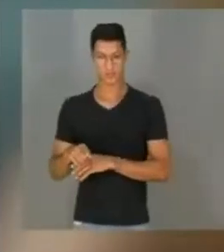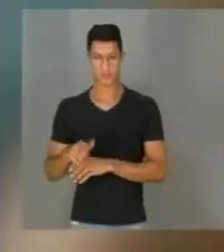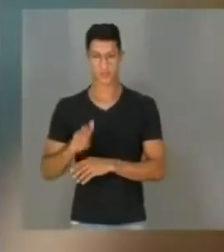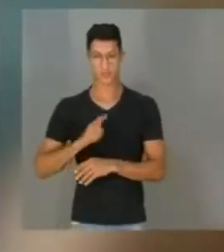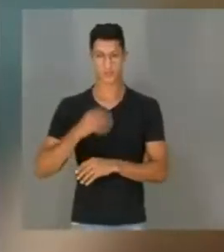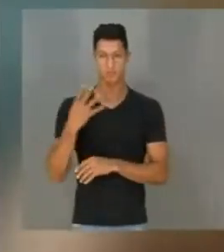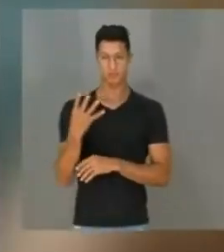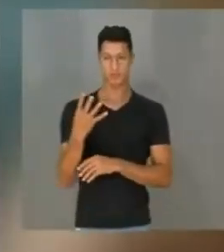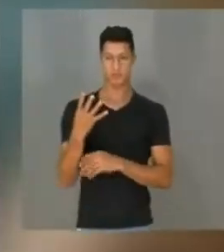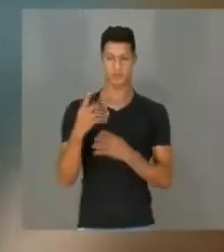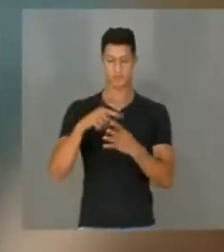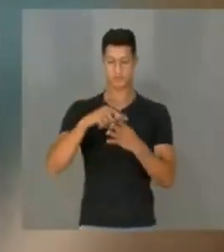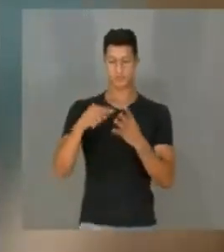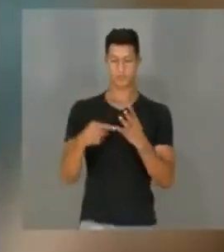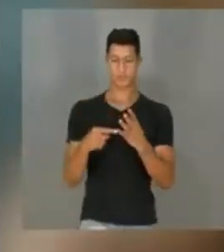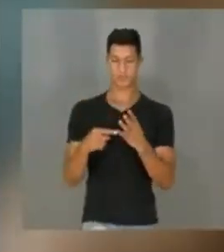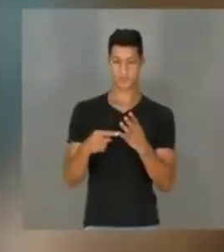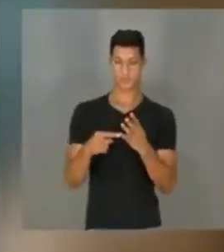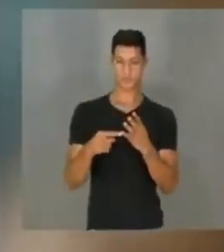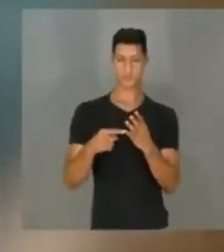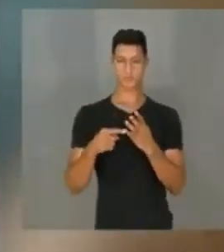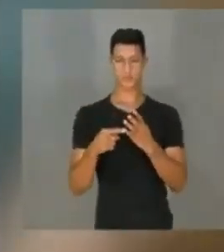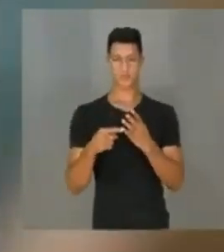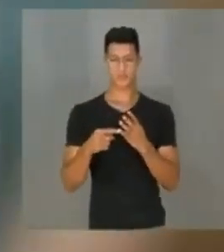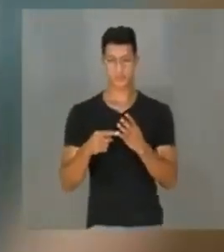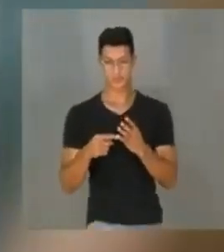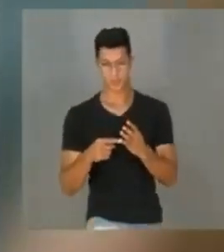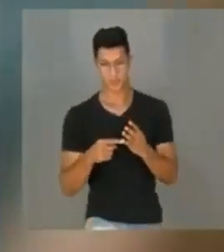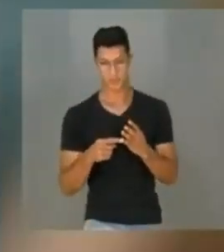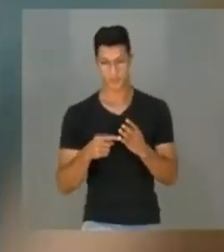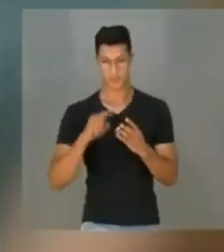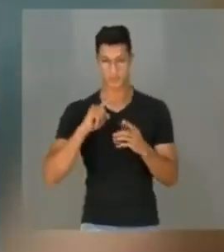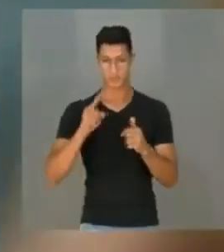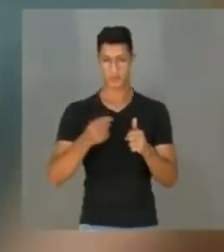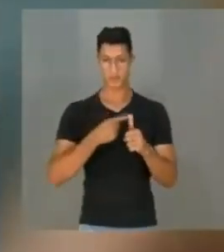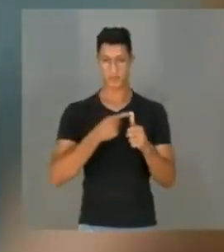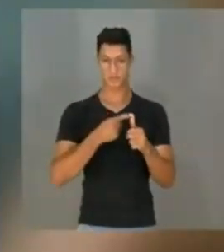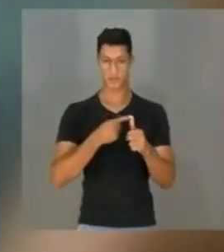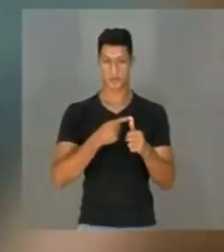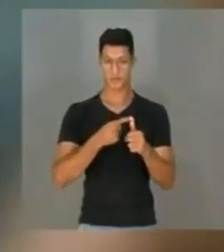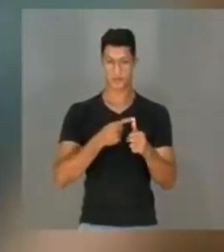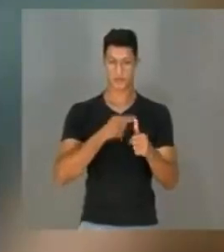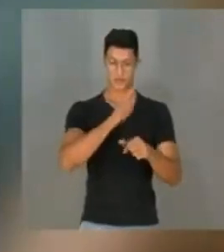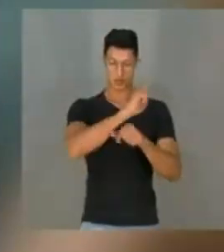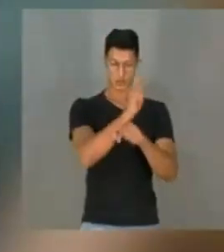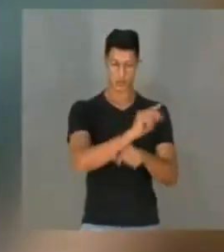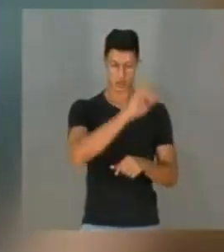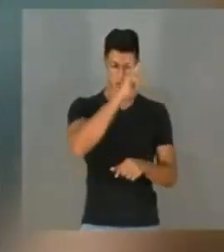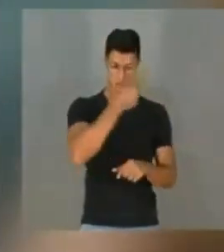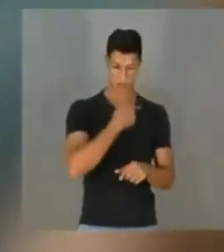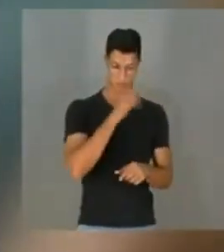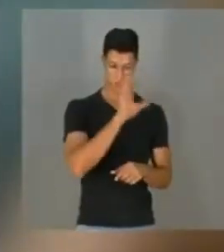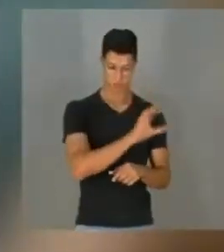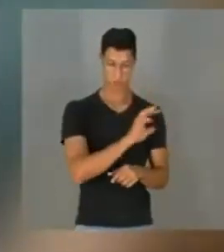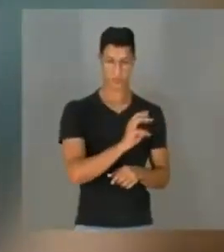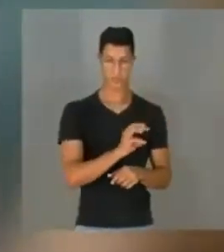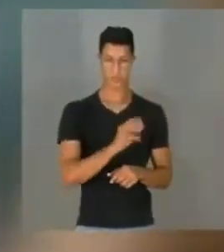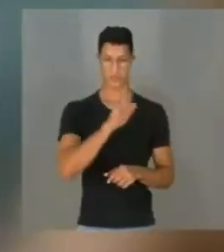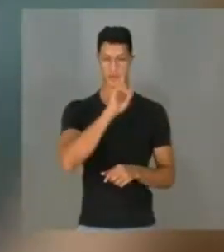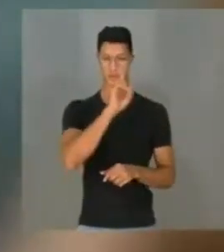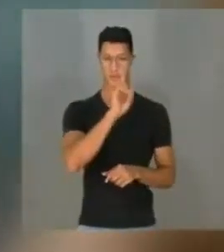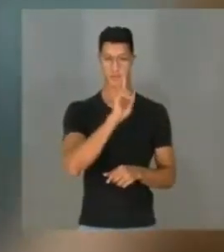quatro passos, ou quatro estágios. o primeiro estágio de autogestão de